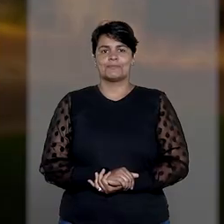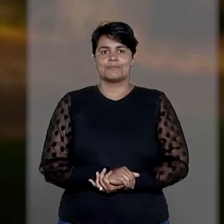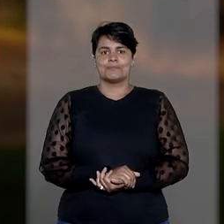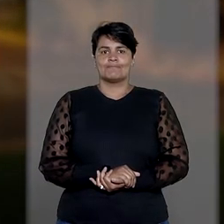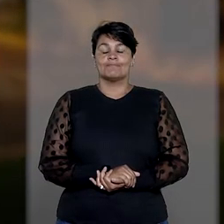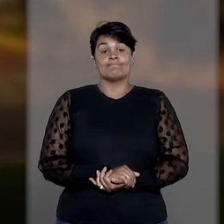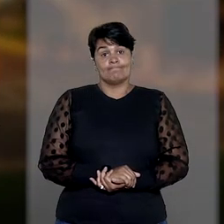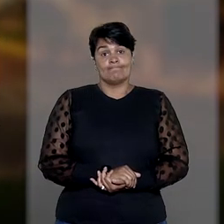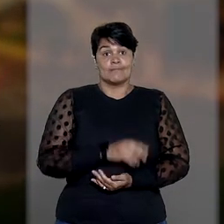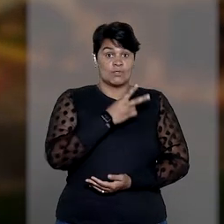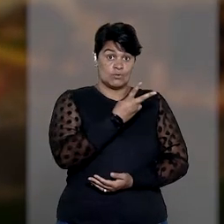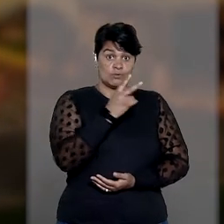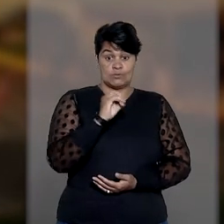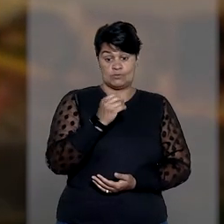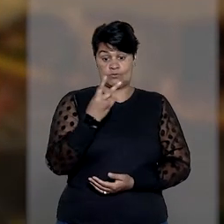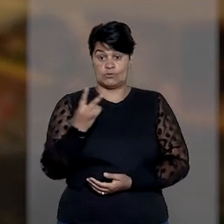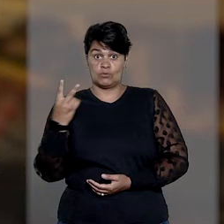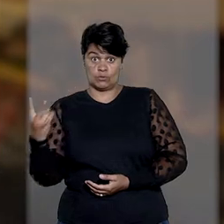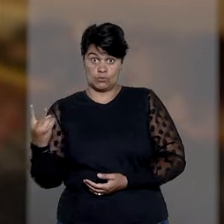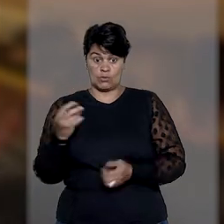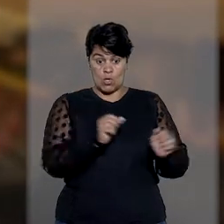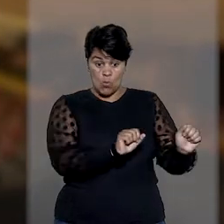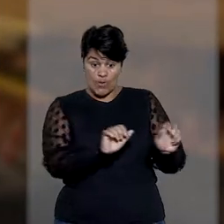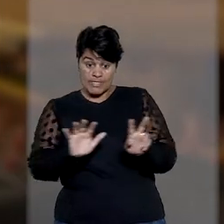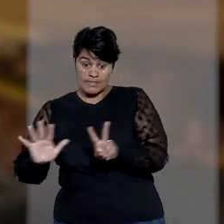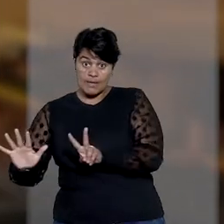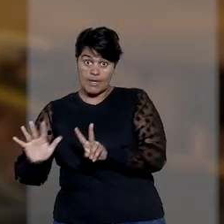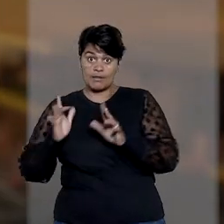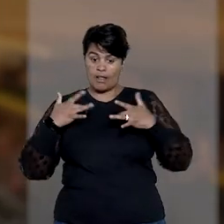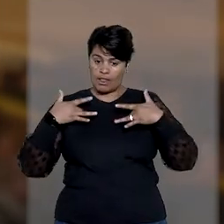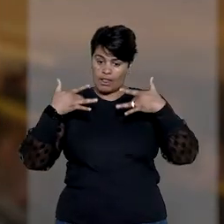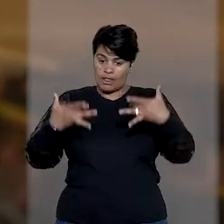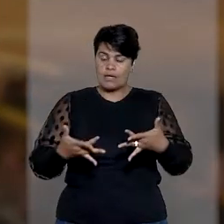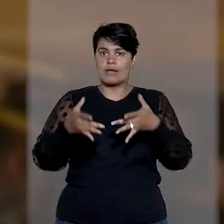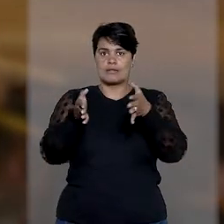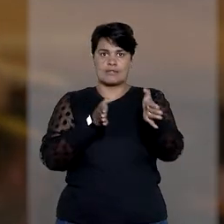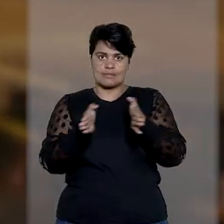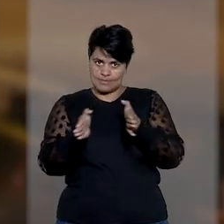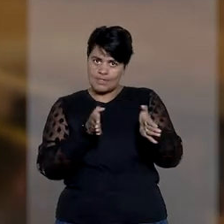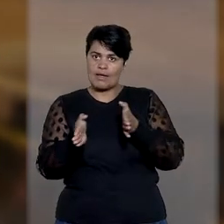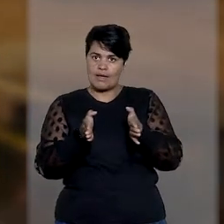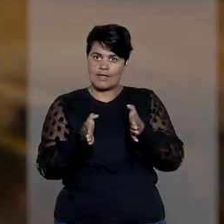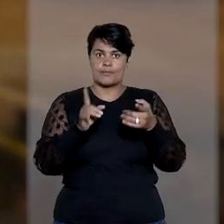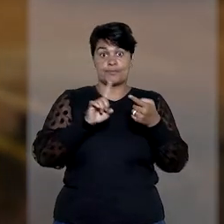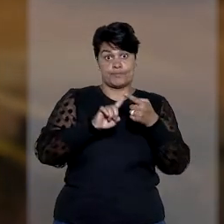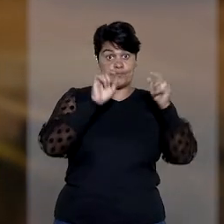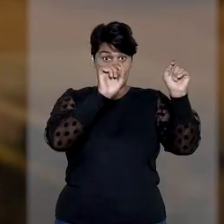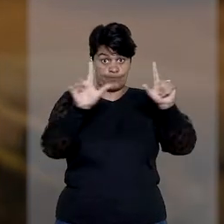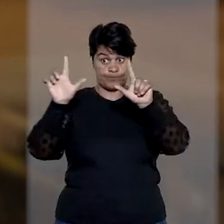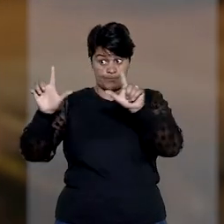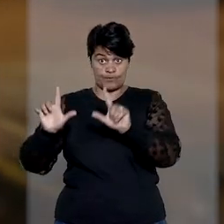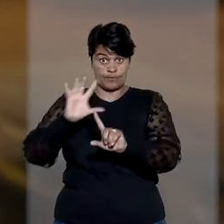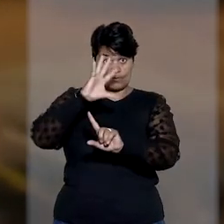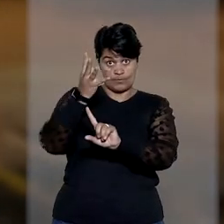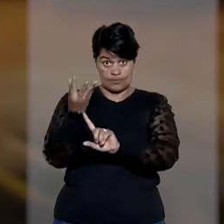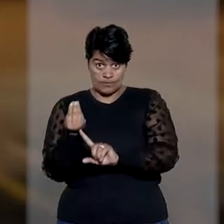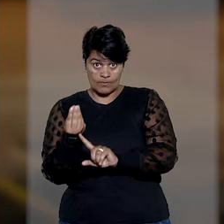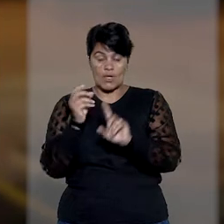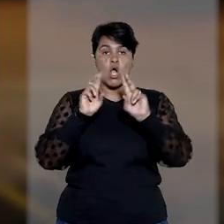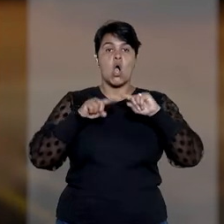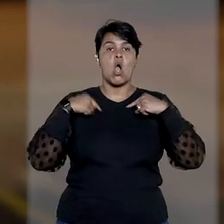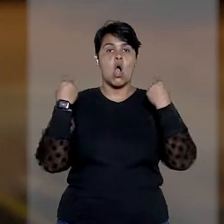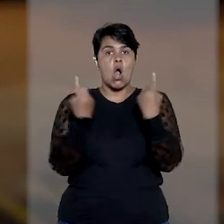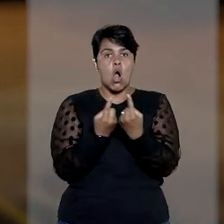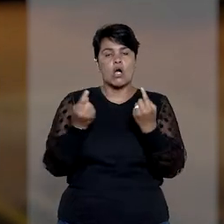Em 2022, uma semana foi dedicada à acessibilidade e contou com uma exposição de artes e rodas de